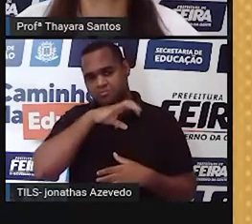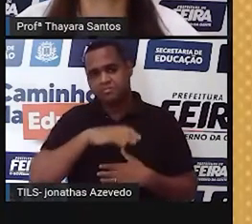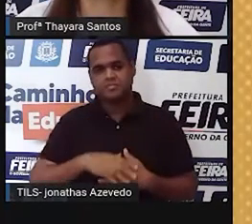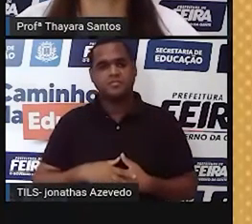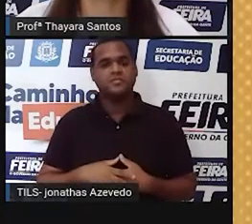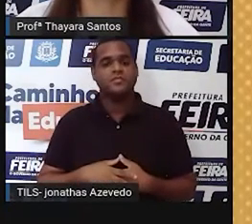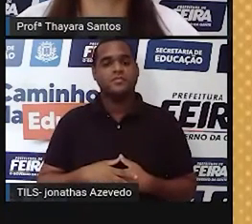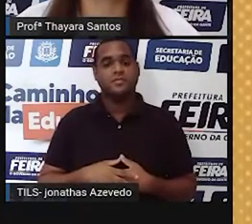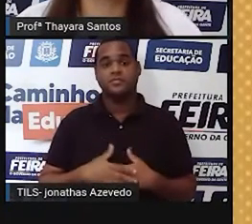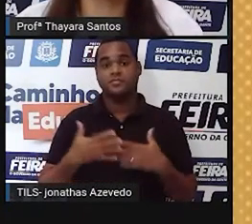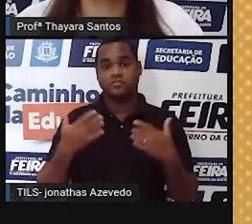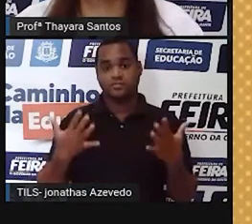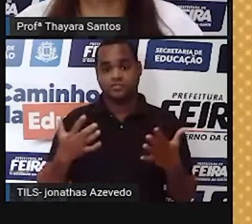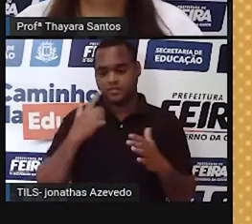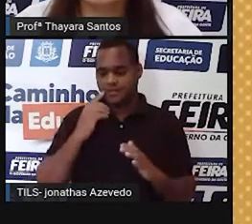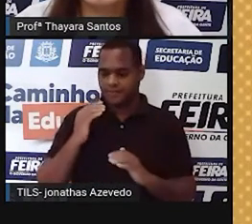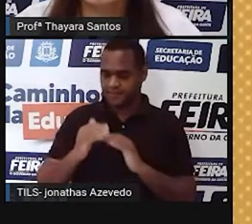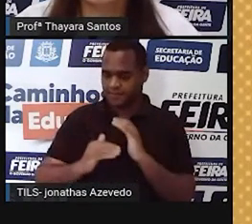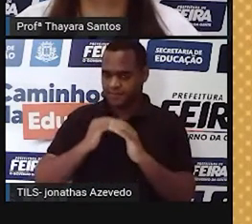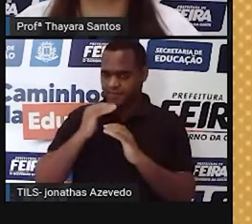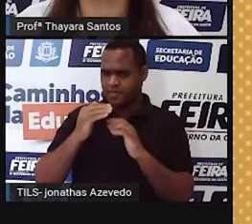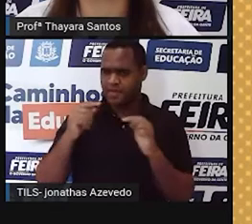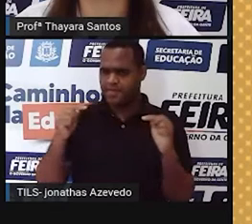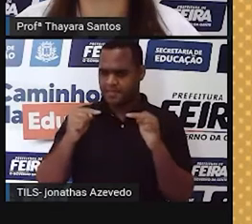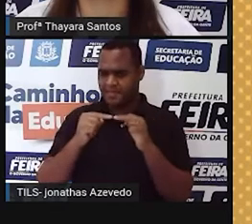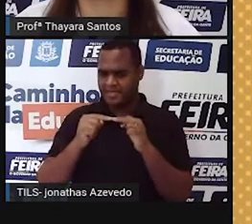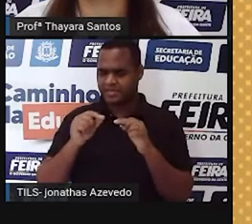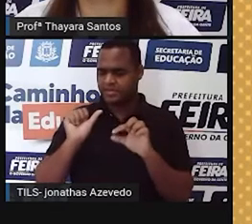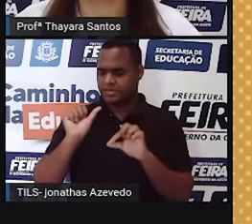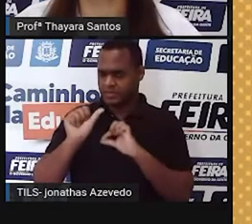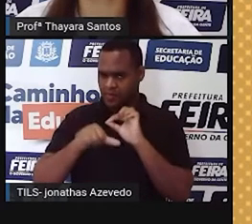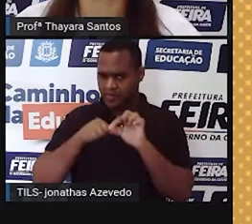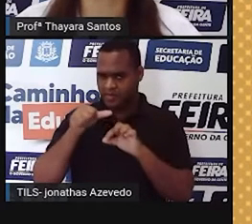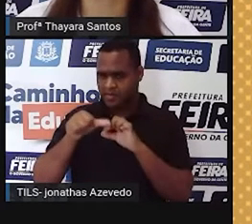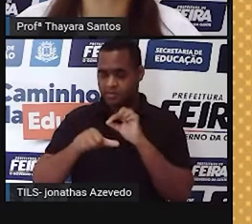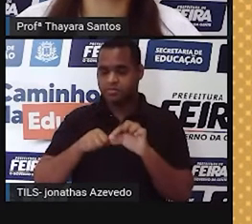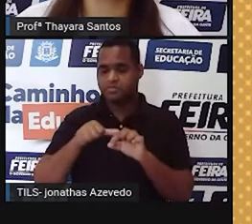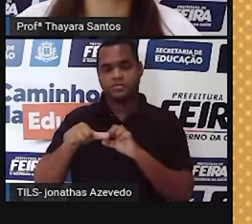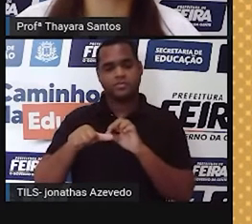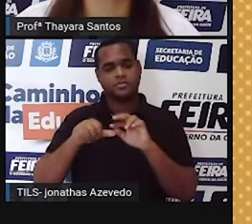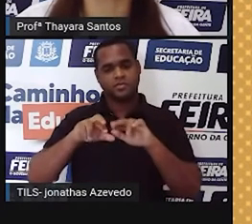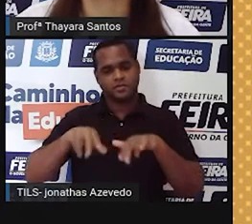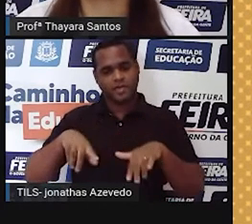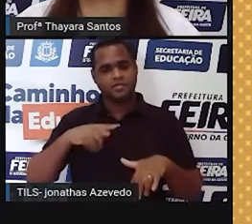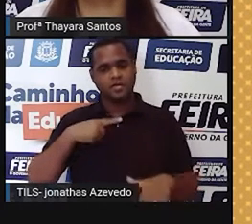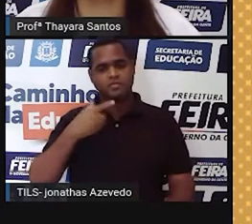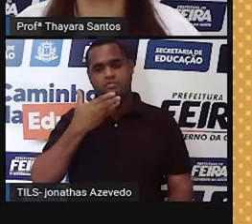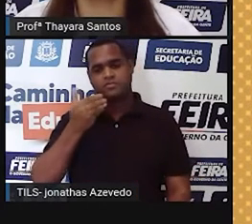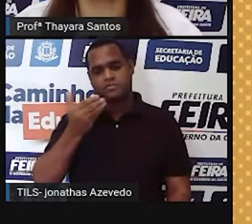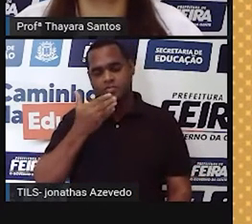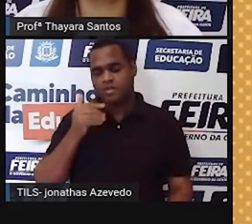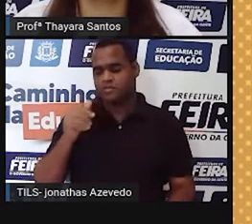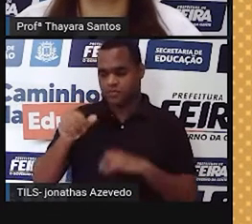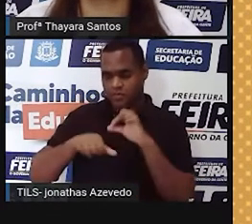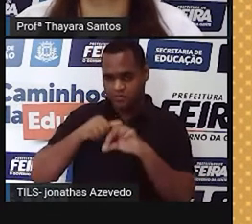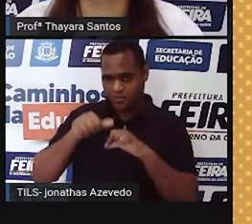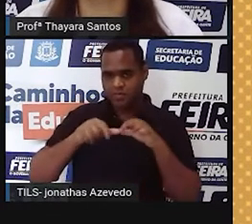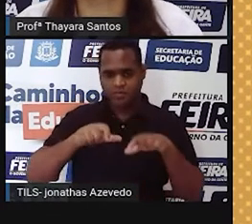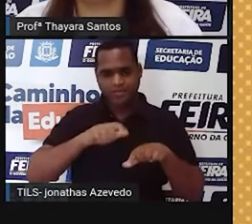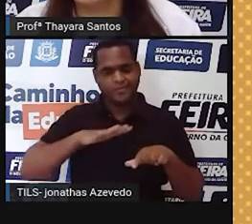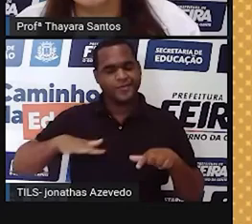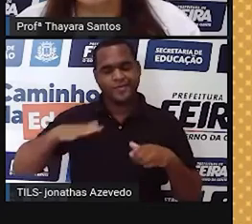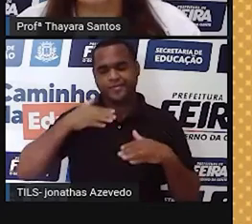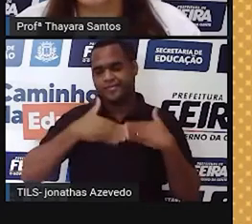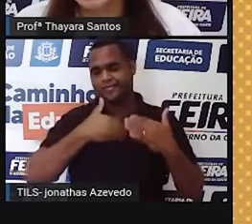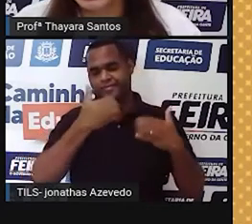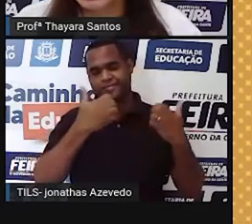A gente viu que a evolução não é a mesma coisa que melhoria, evolução são mudanças que ocorrem lá dentro daquela espécie, daquela população ao longo